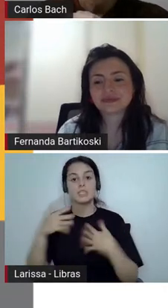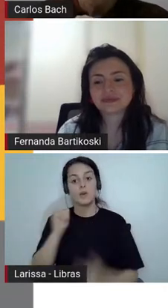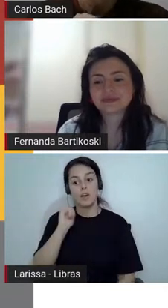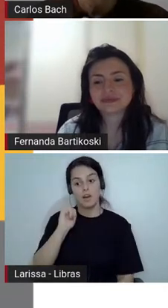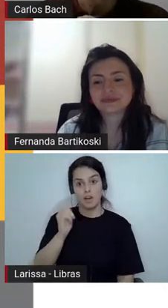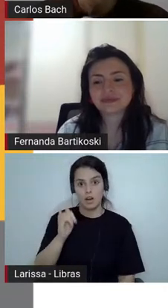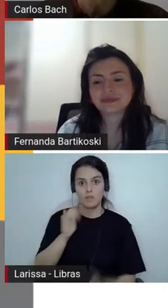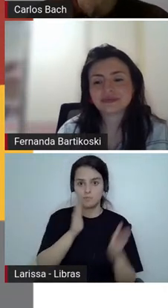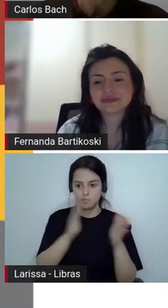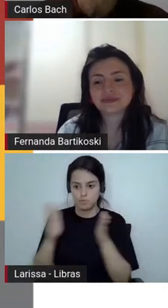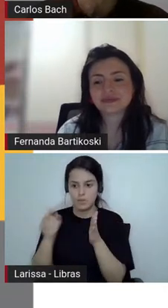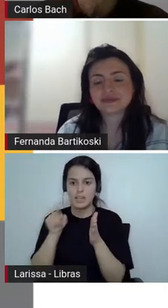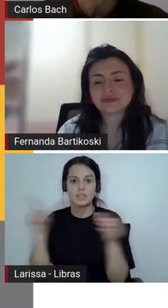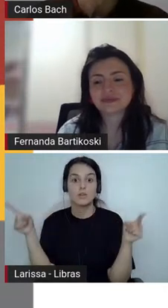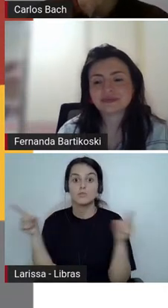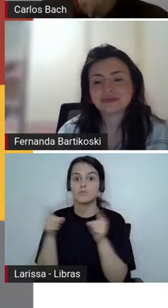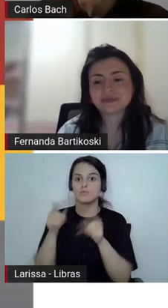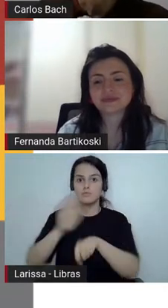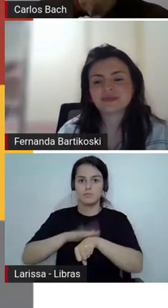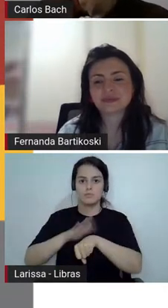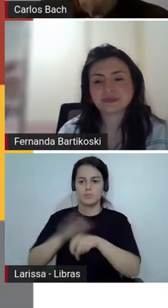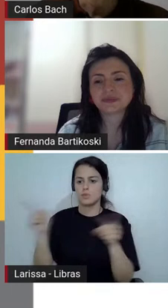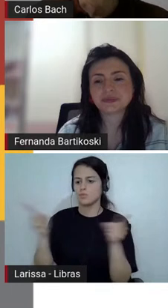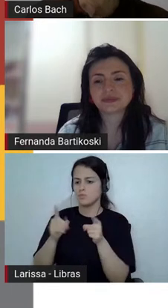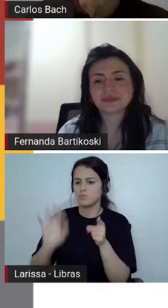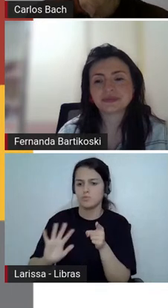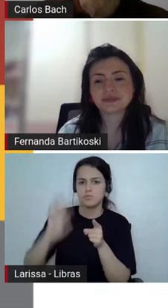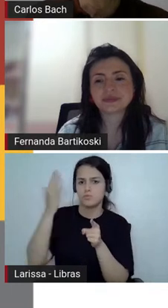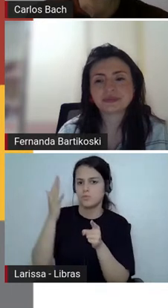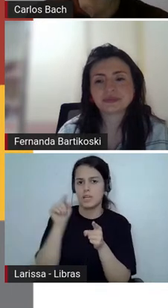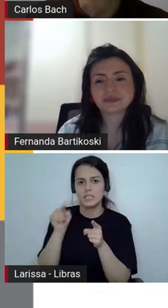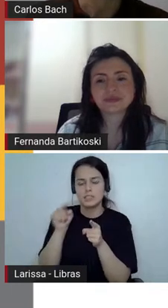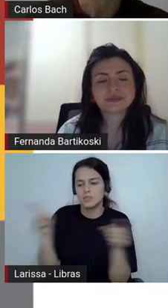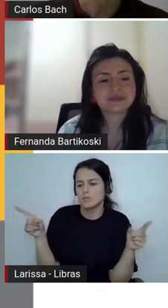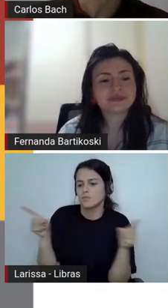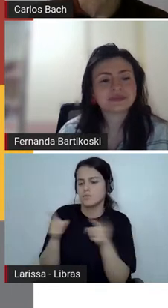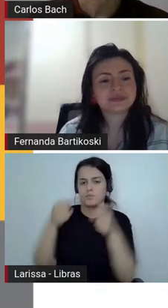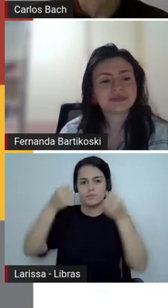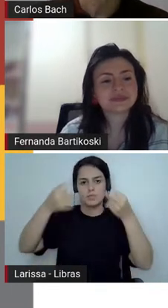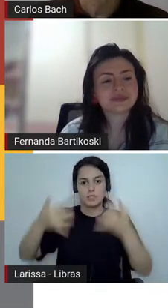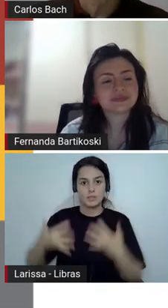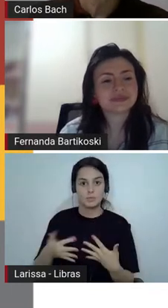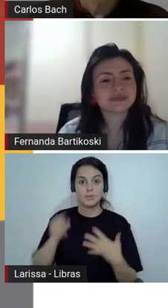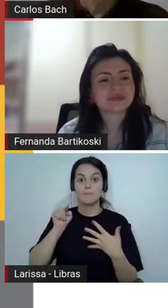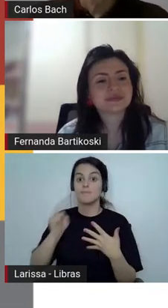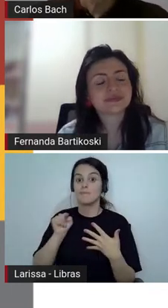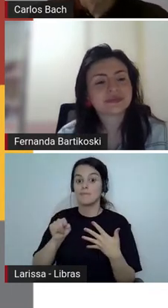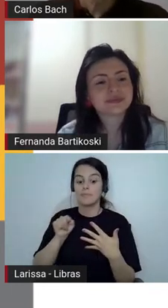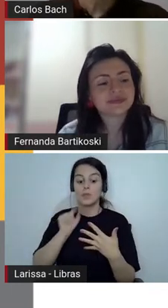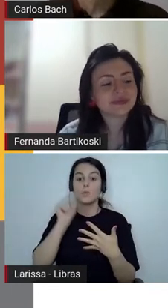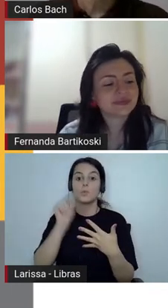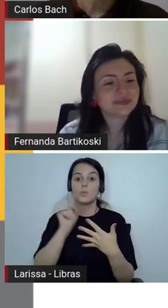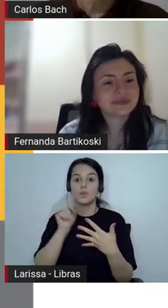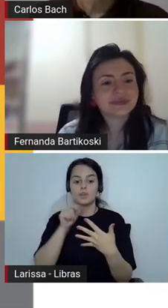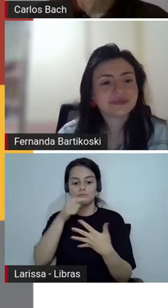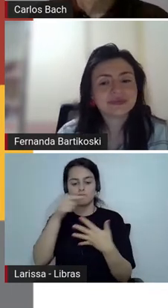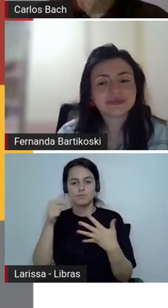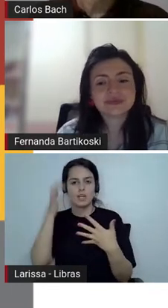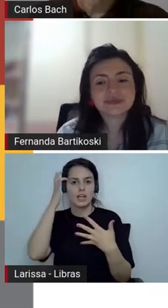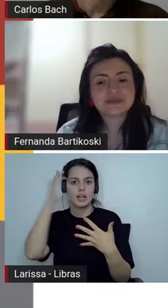ela vai falar de um breve acontecimento, e aquilo vai citar muitas reflexões, mas que às vezes não estão no texto,